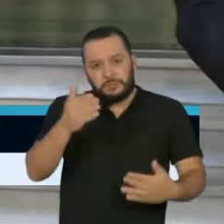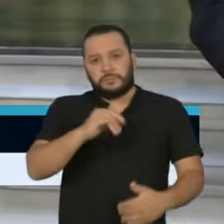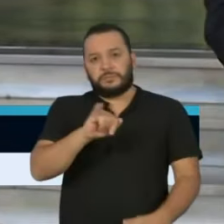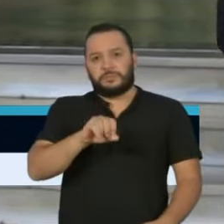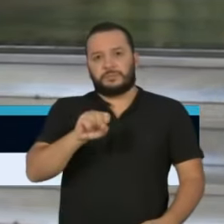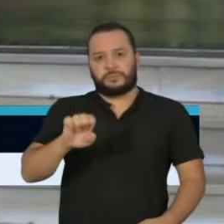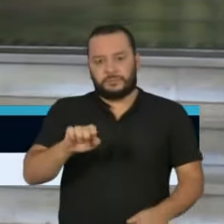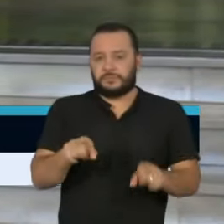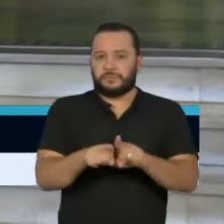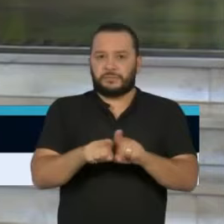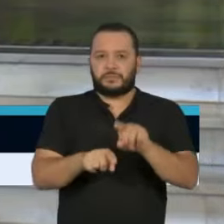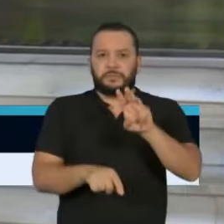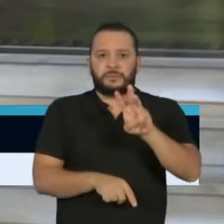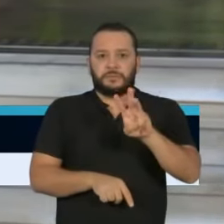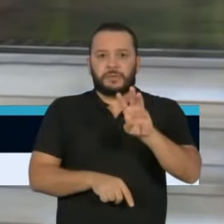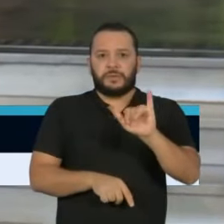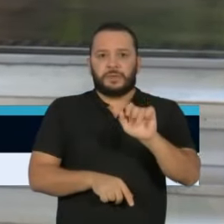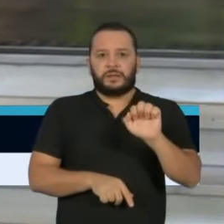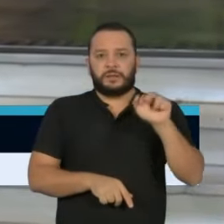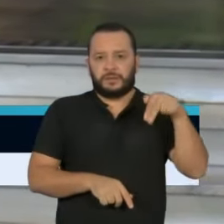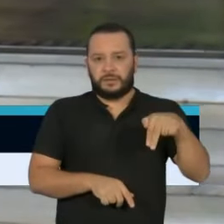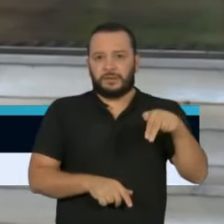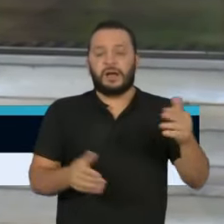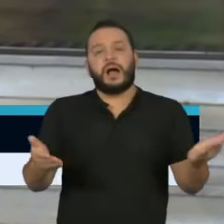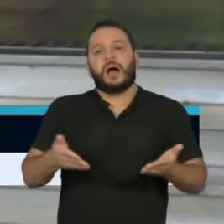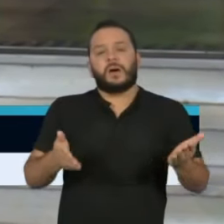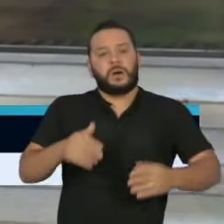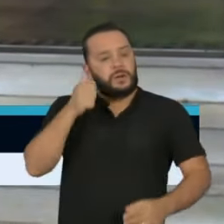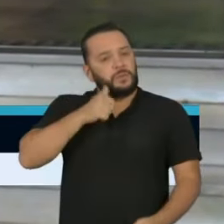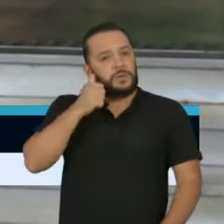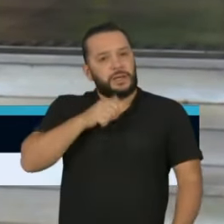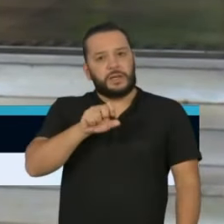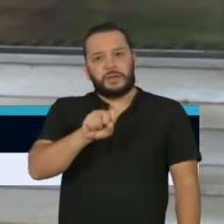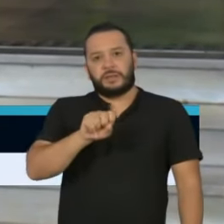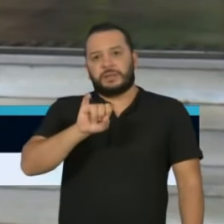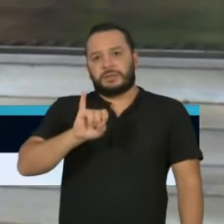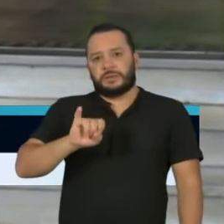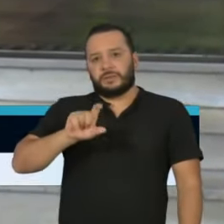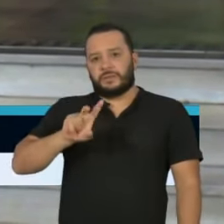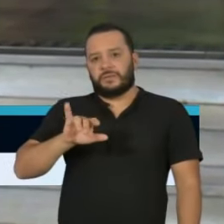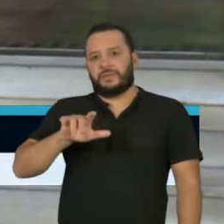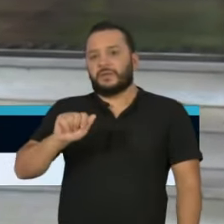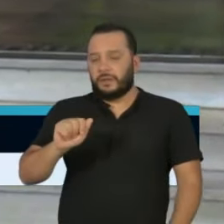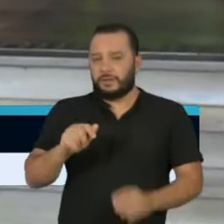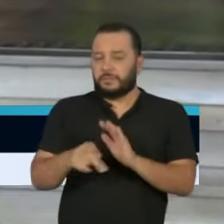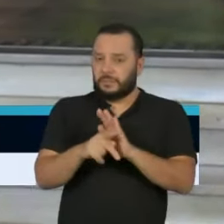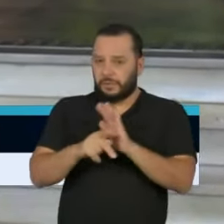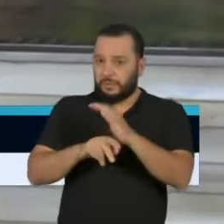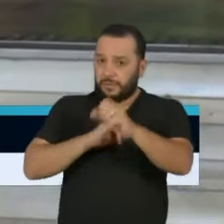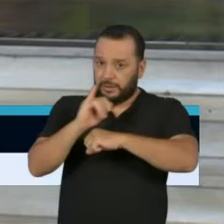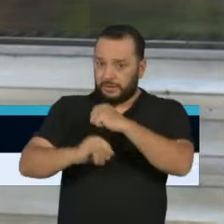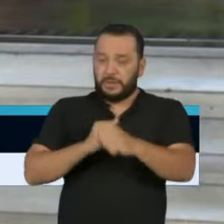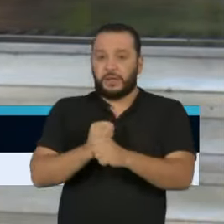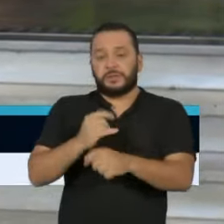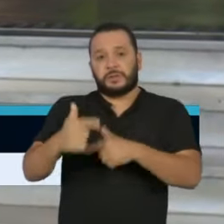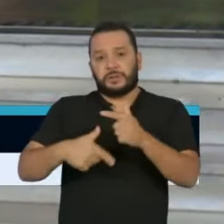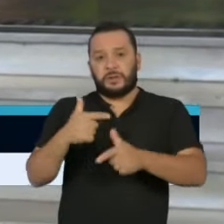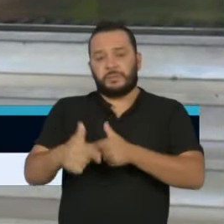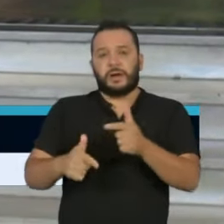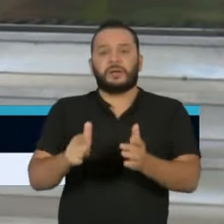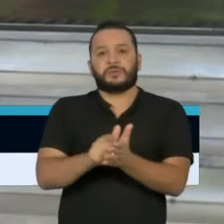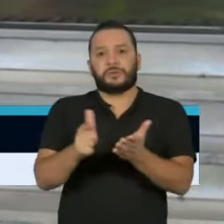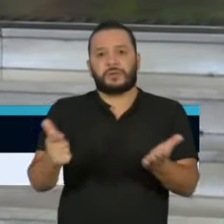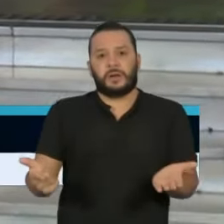Obrigado, William Cury. Vamos agora à jornalista Silvia Amorim. Ela está online, jornalista do jornal O Globo